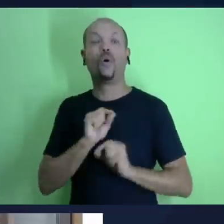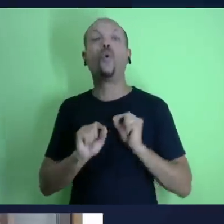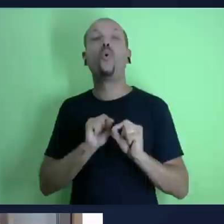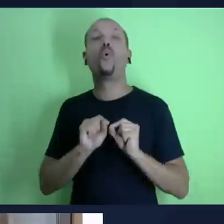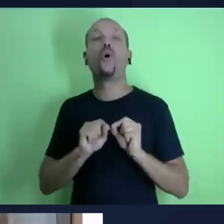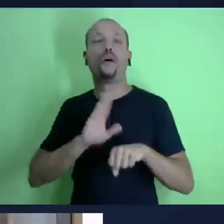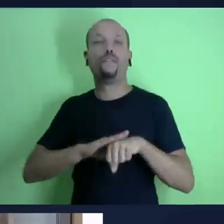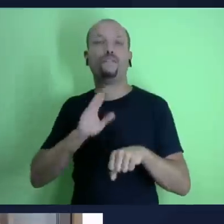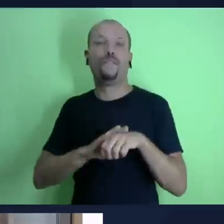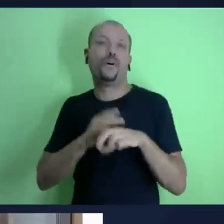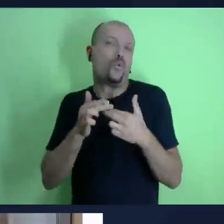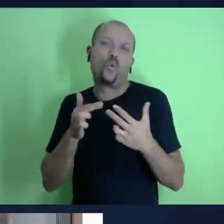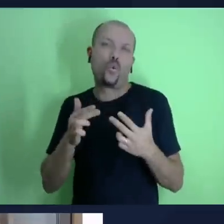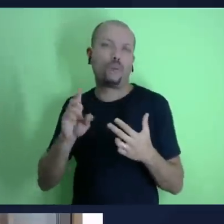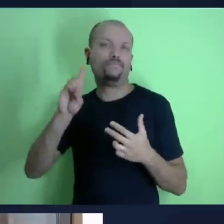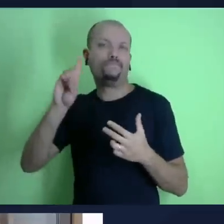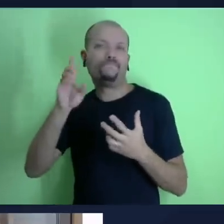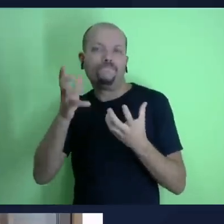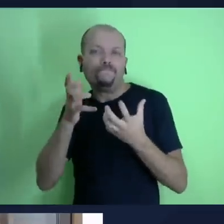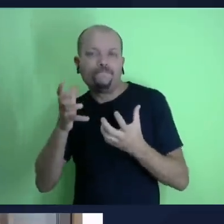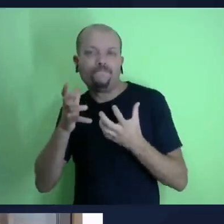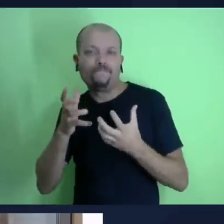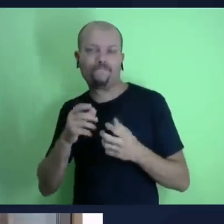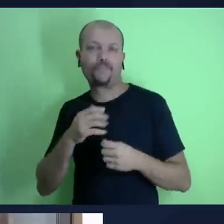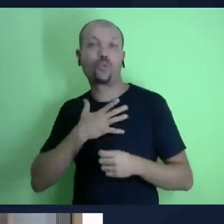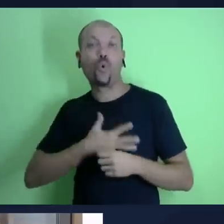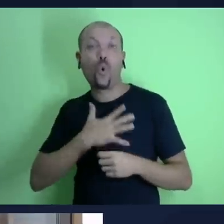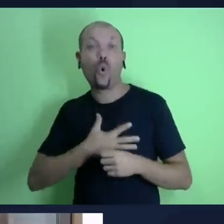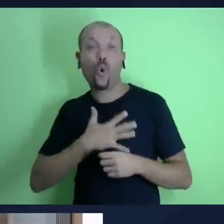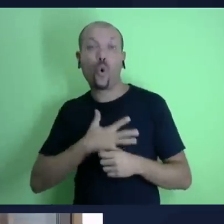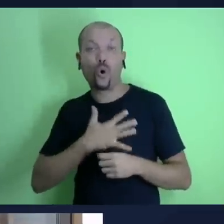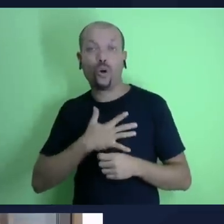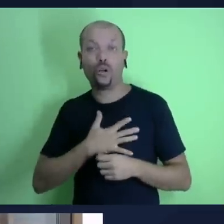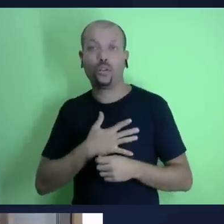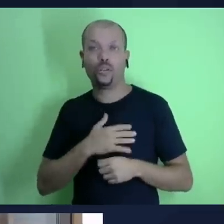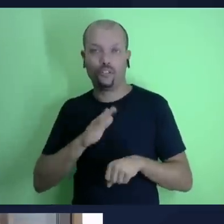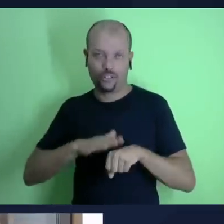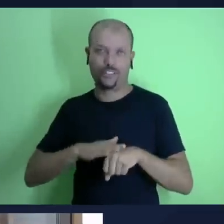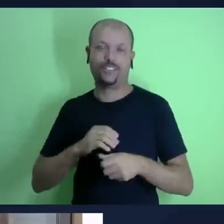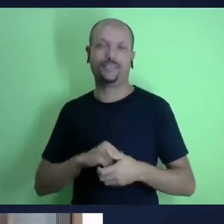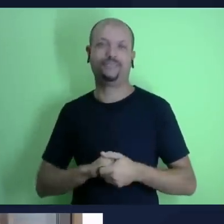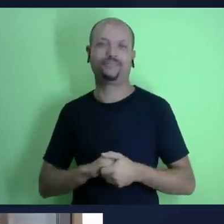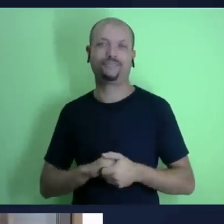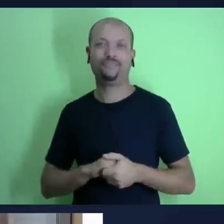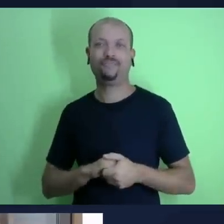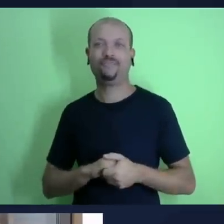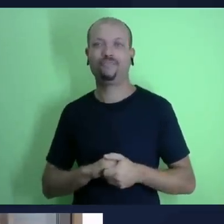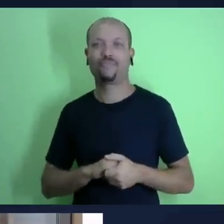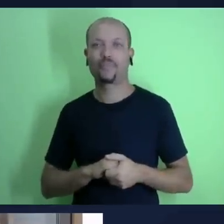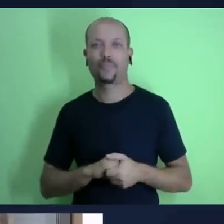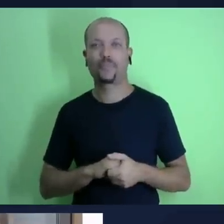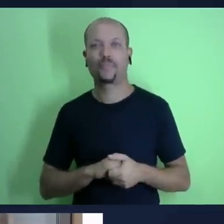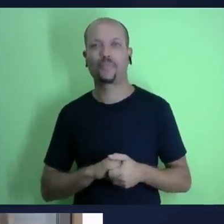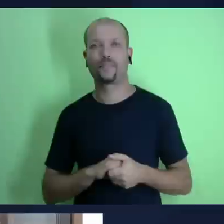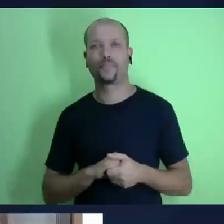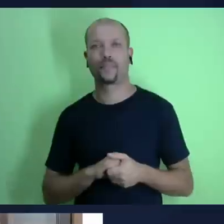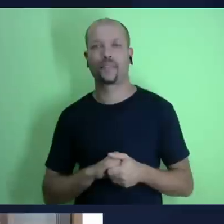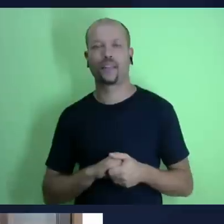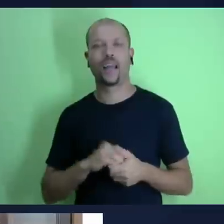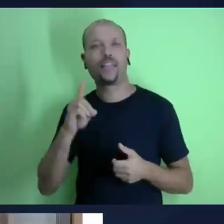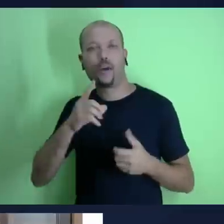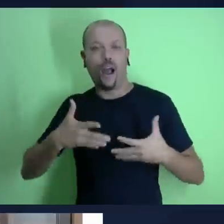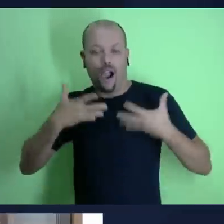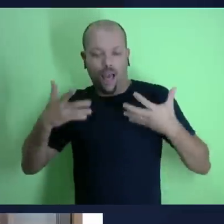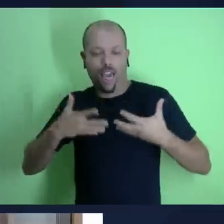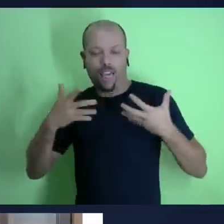fazer ter prazer naquilo que Deus tem prazer e aí a nossa vida vai se misturando com Deus